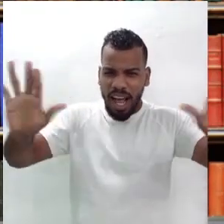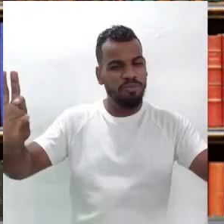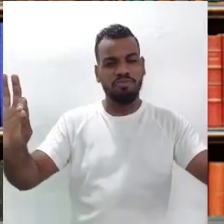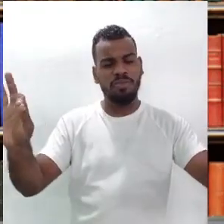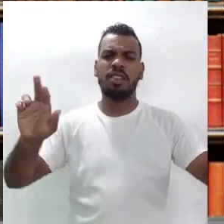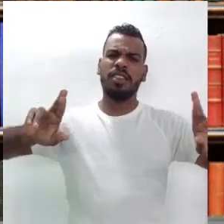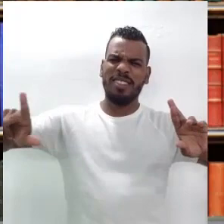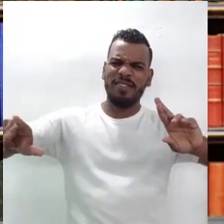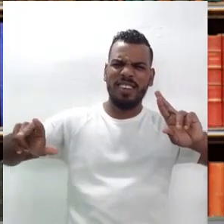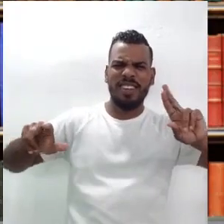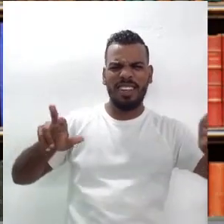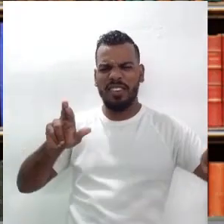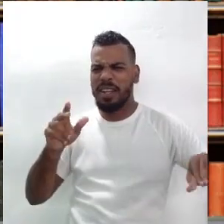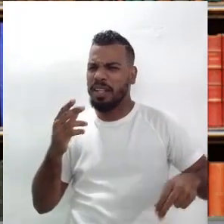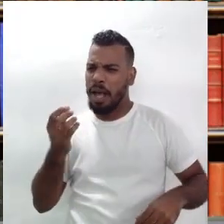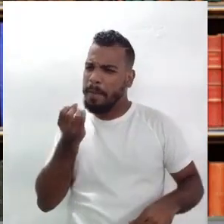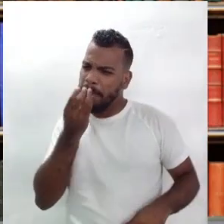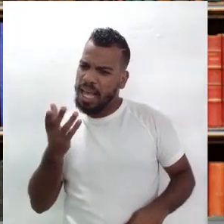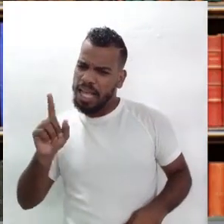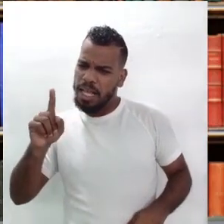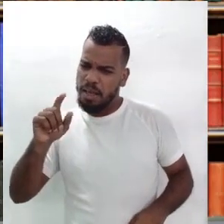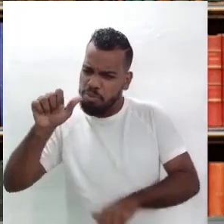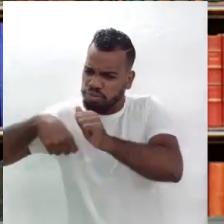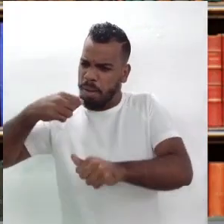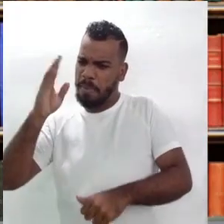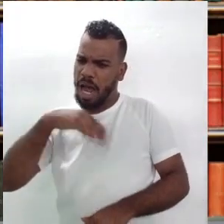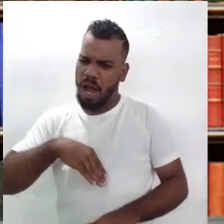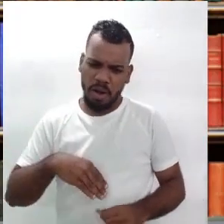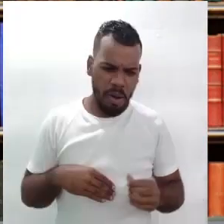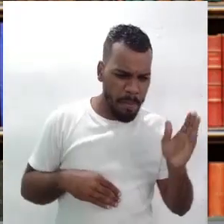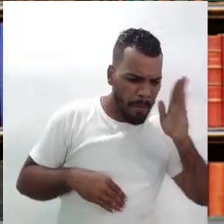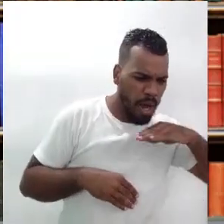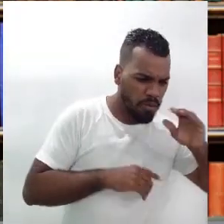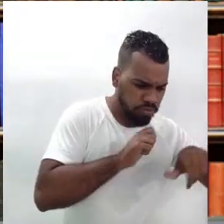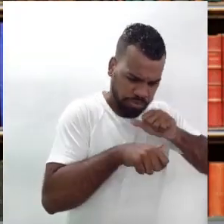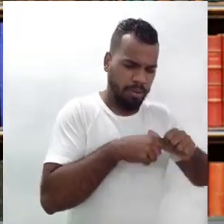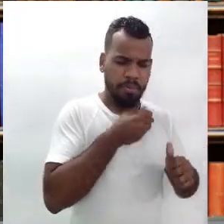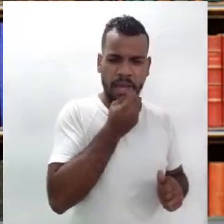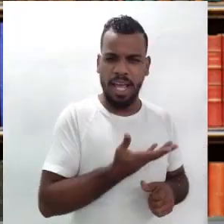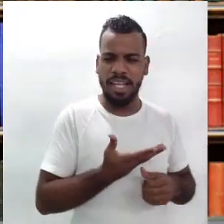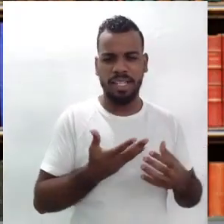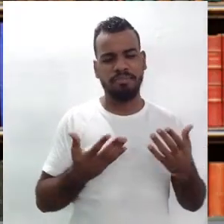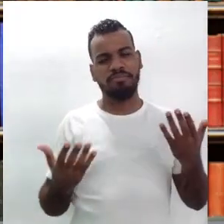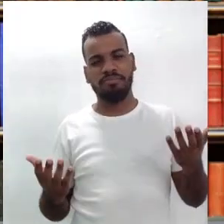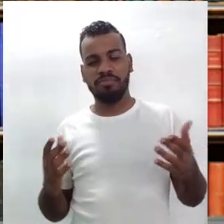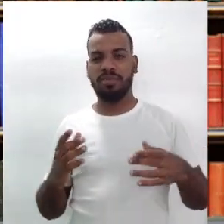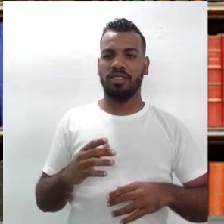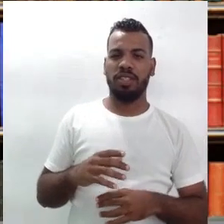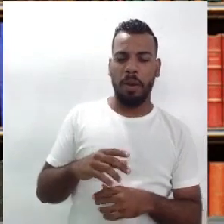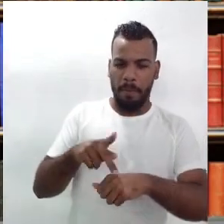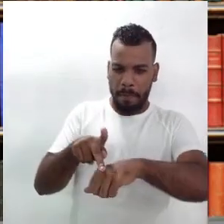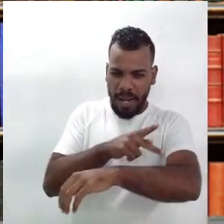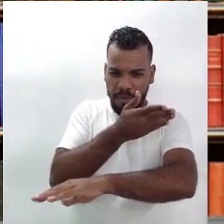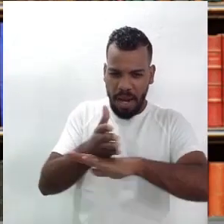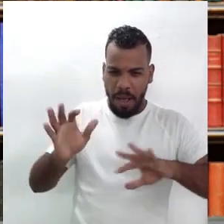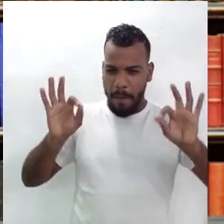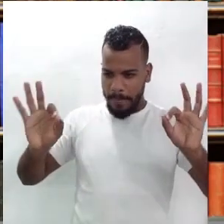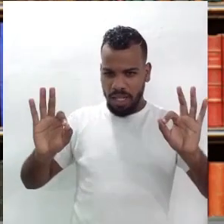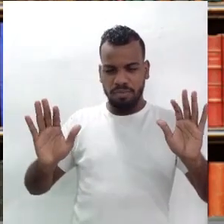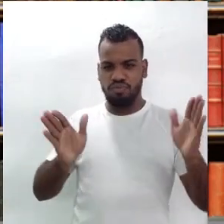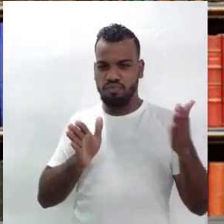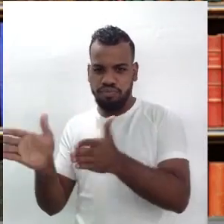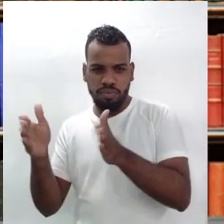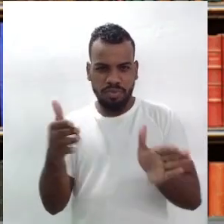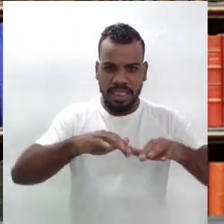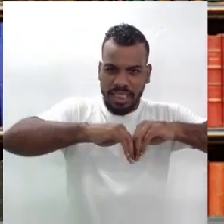curvas, de nuances, que não tem o preto e o branco. Você não vai encontrar o preto e o